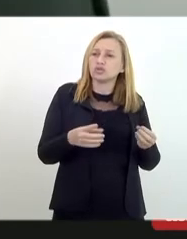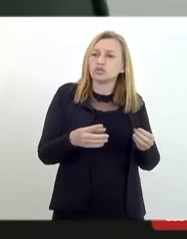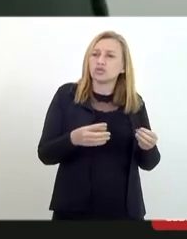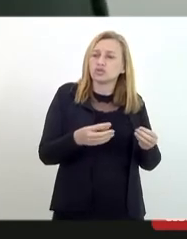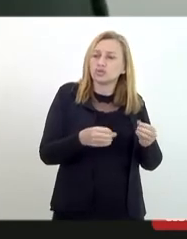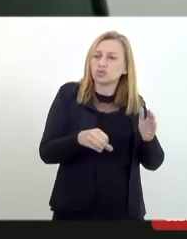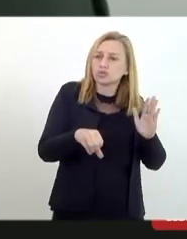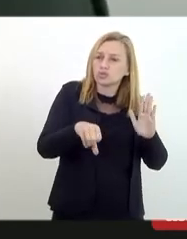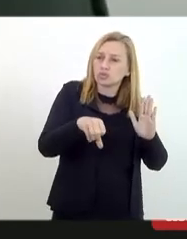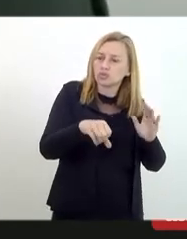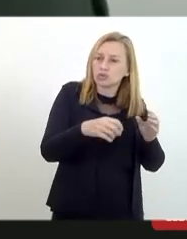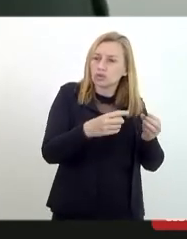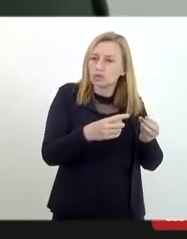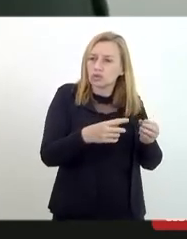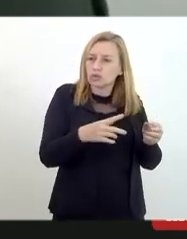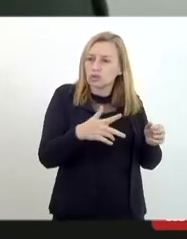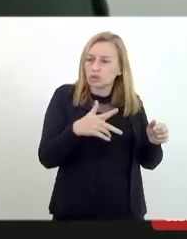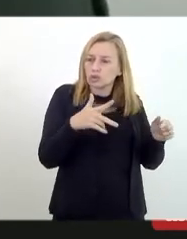leva